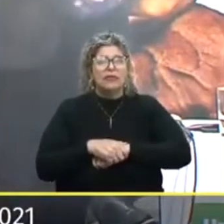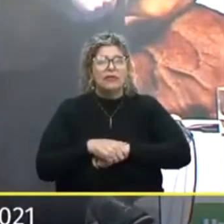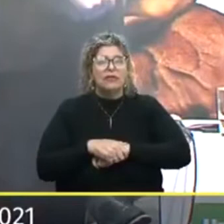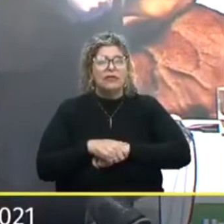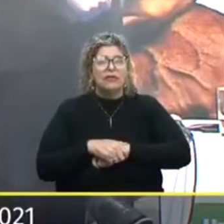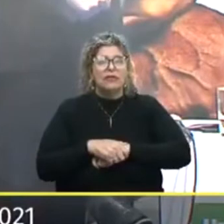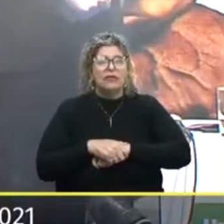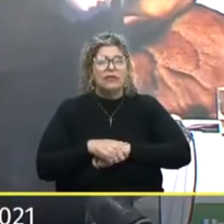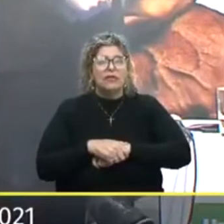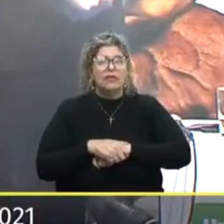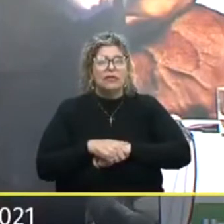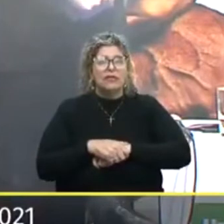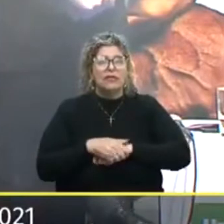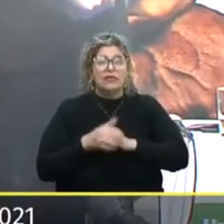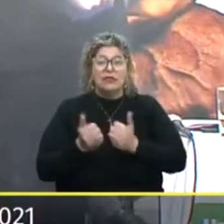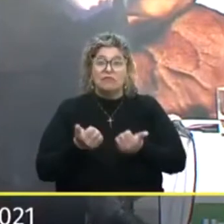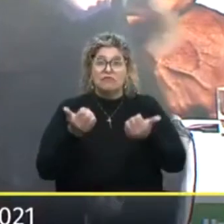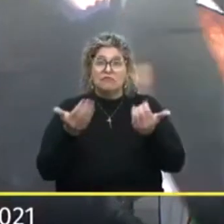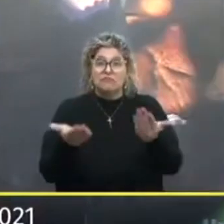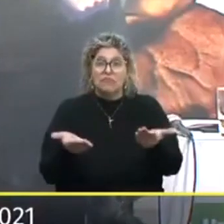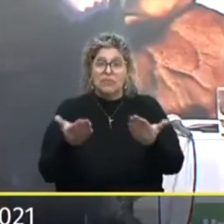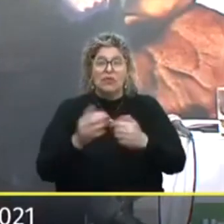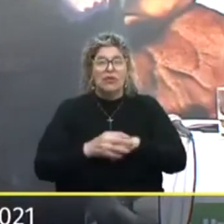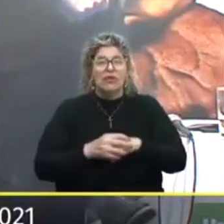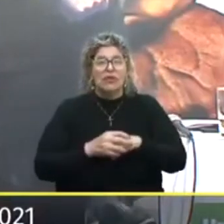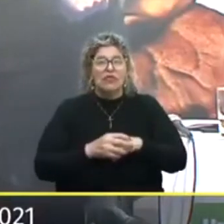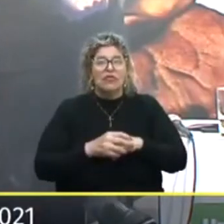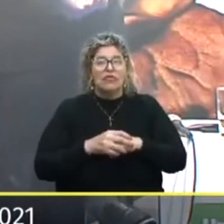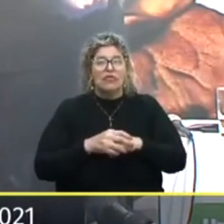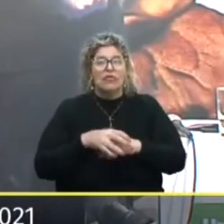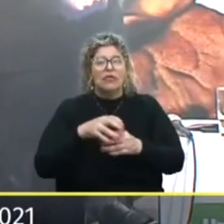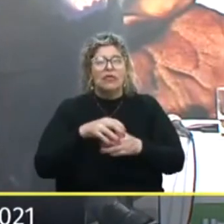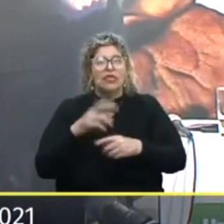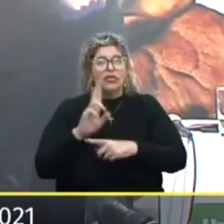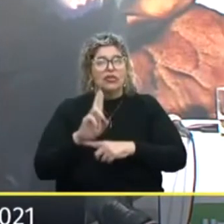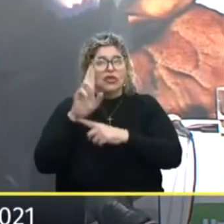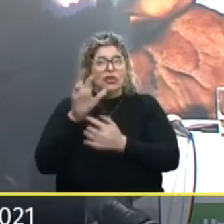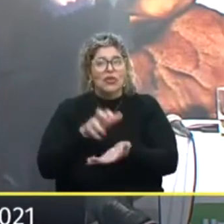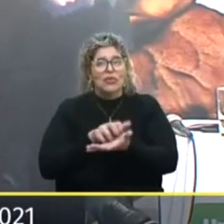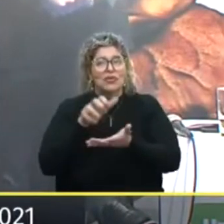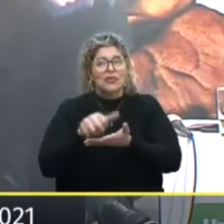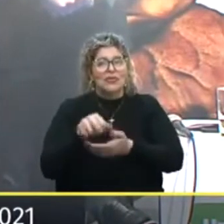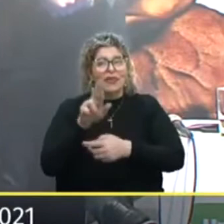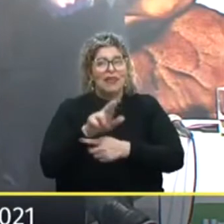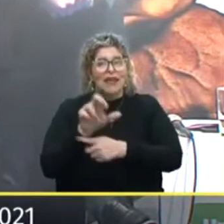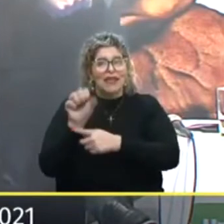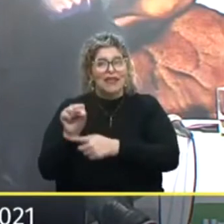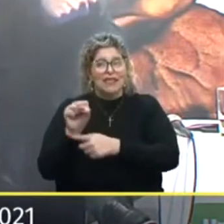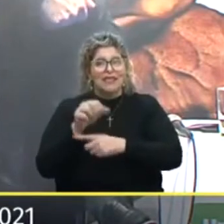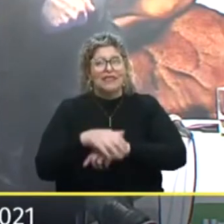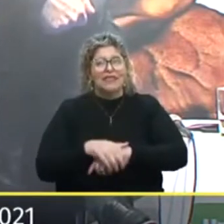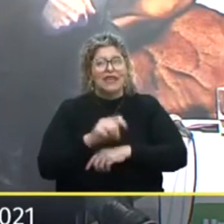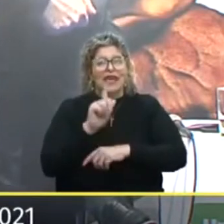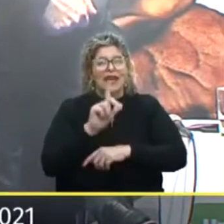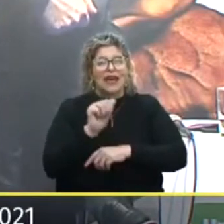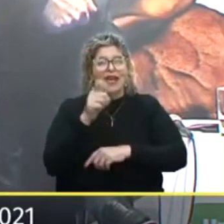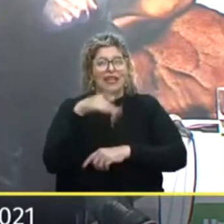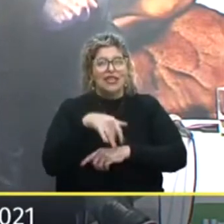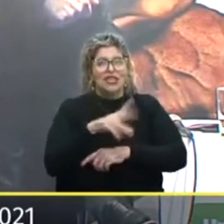Recebendo Recebendo das mãos Recebendo Do diretor Do consumidor RS Alexandre Appel